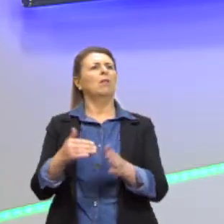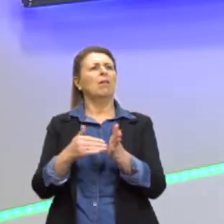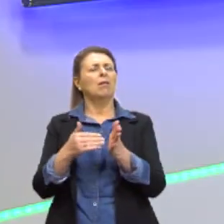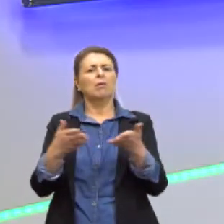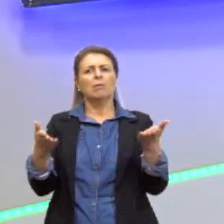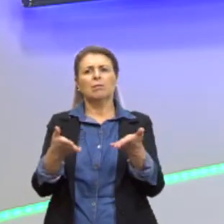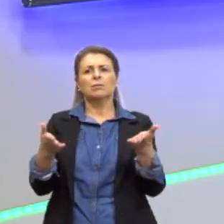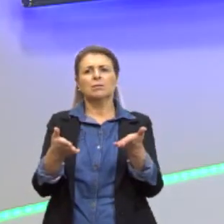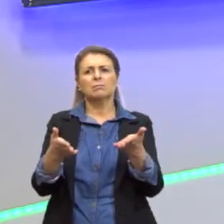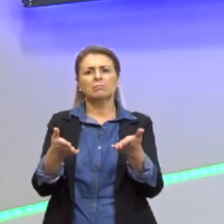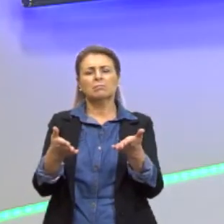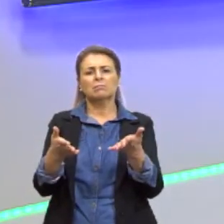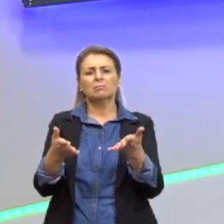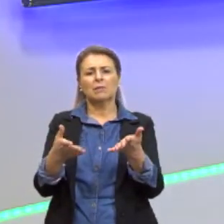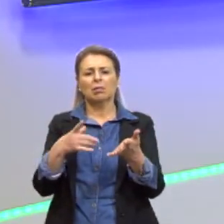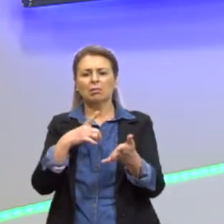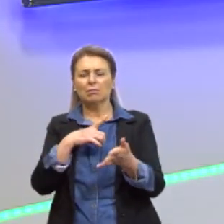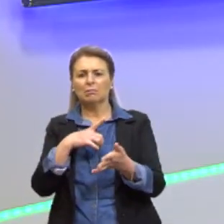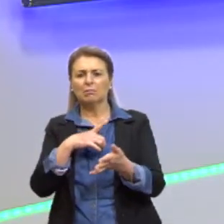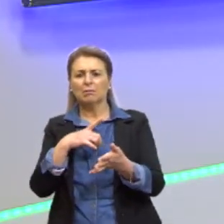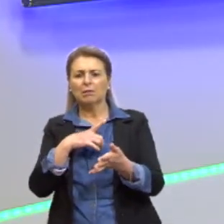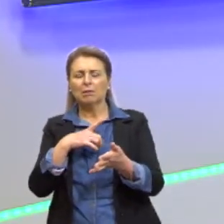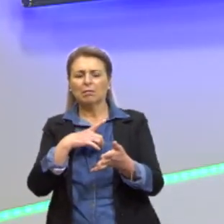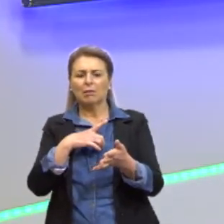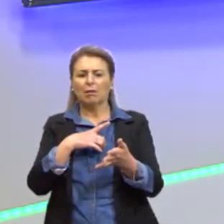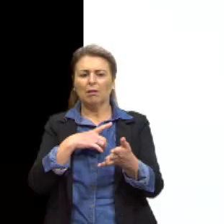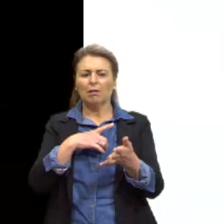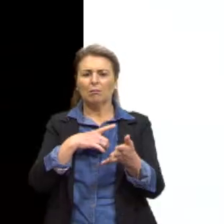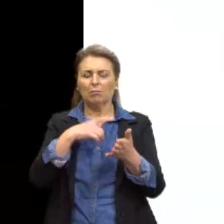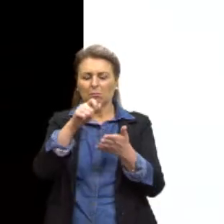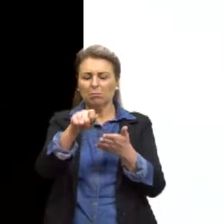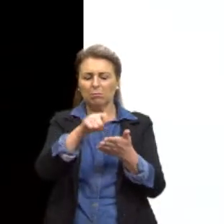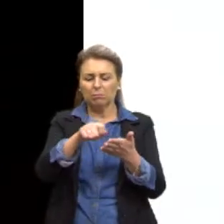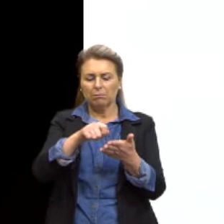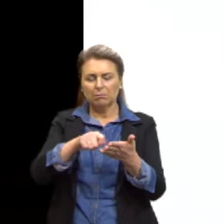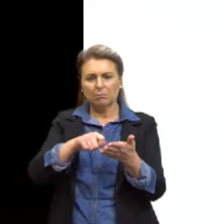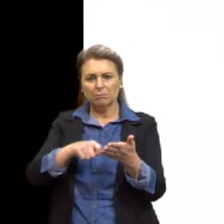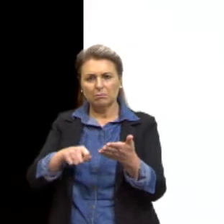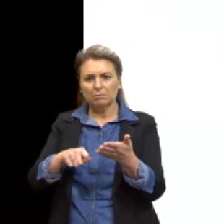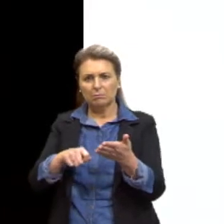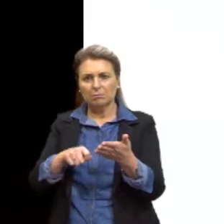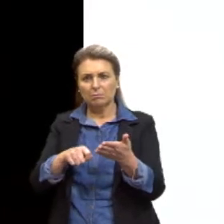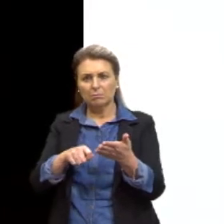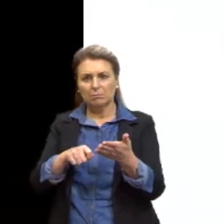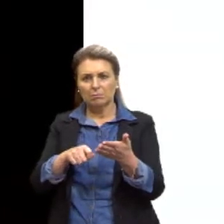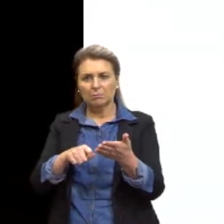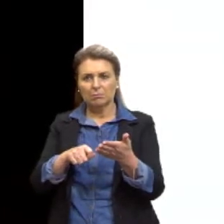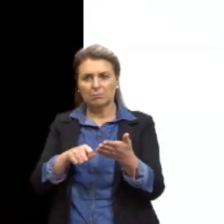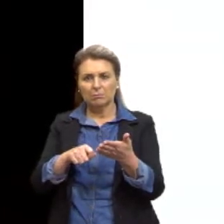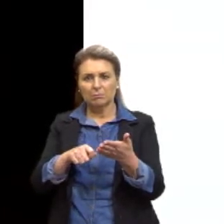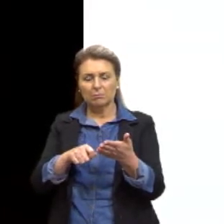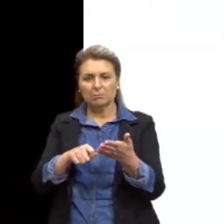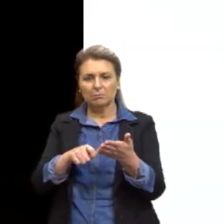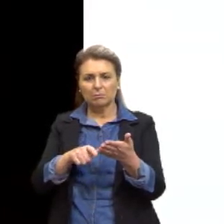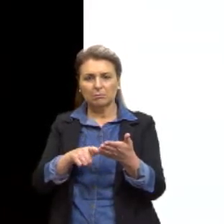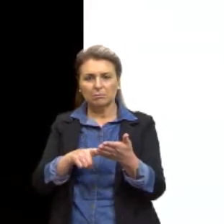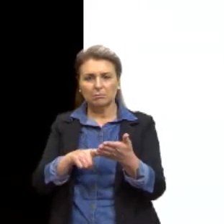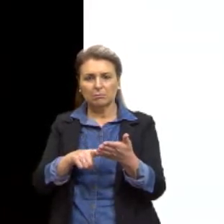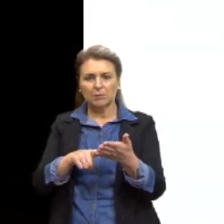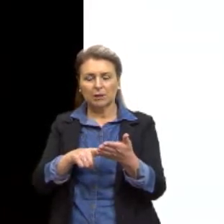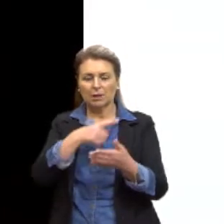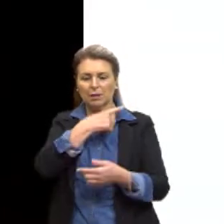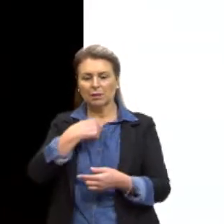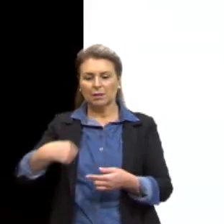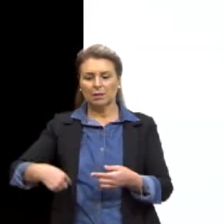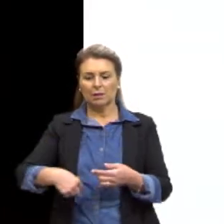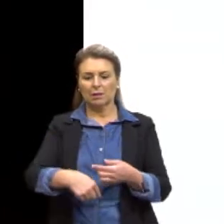né? Existem aí apontamentos de que na China